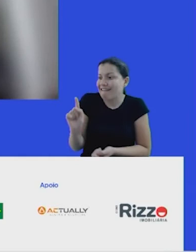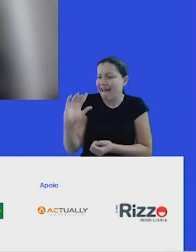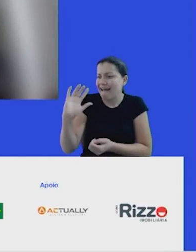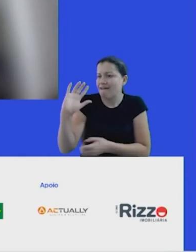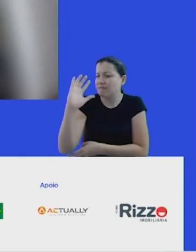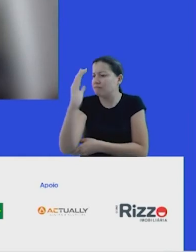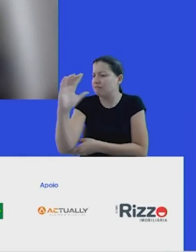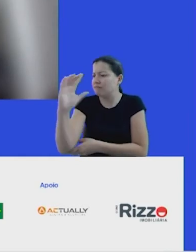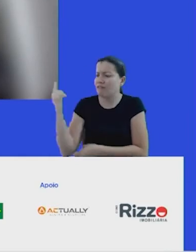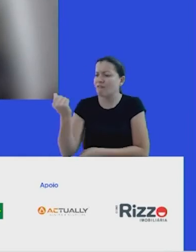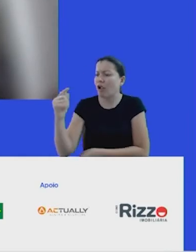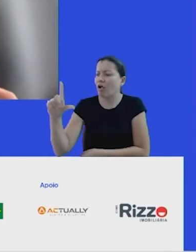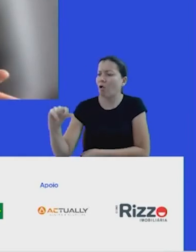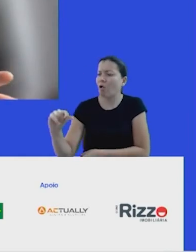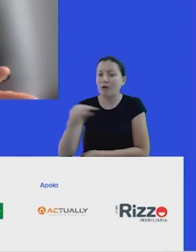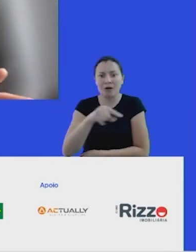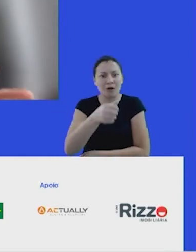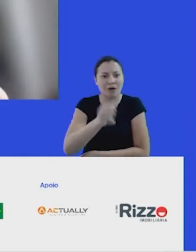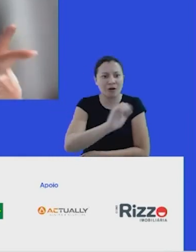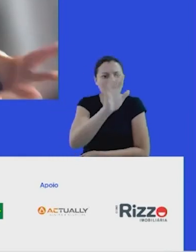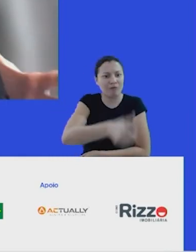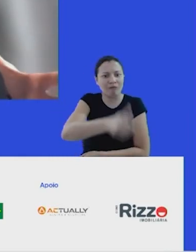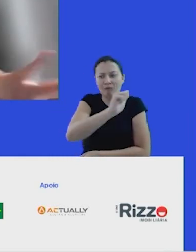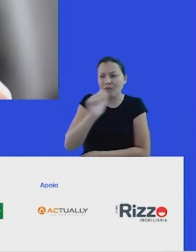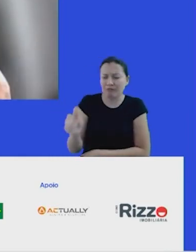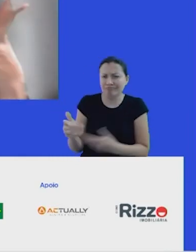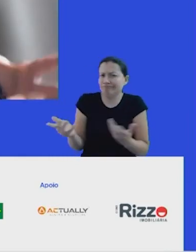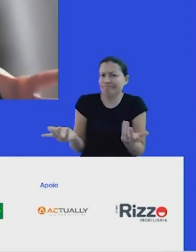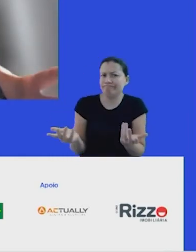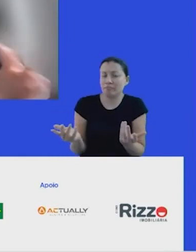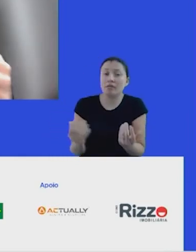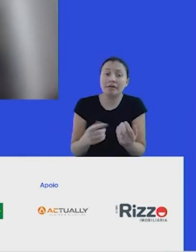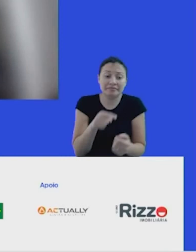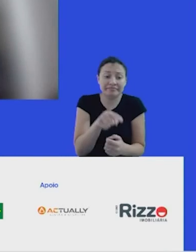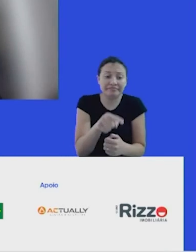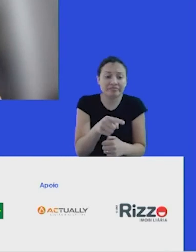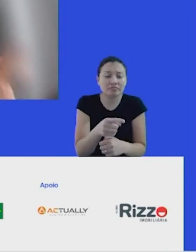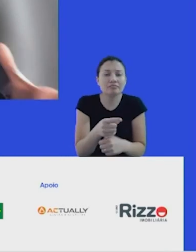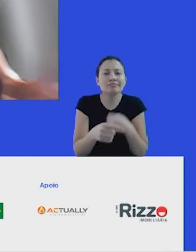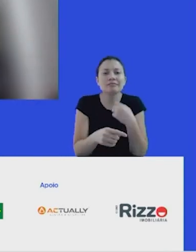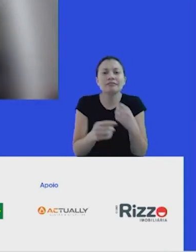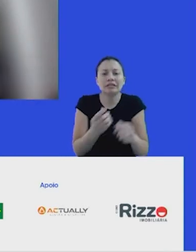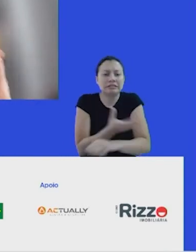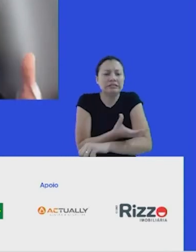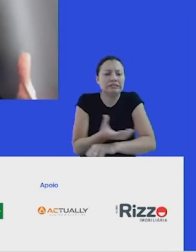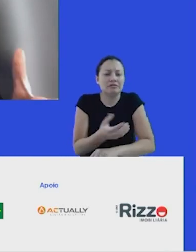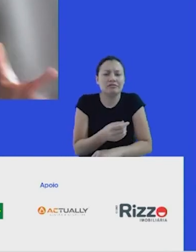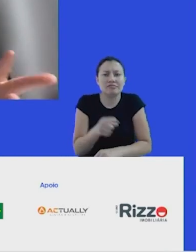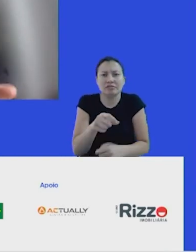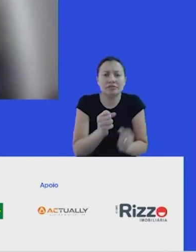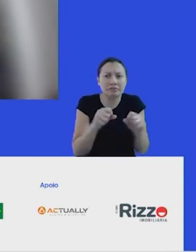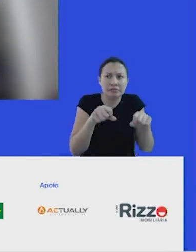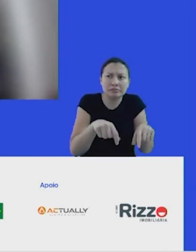isso que acontece hoje, porque na terra desmatada é mais fácil de você construir uma casa, é mais fácil de você plantar, de você colocar